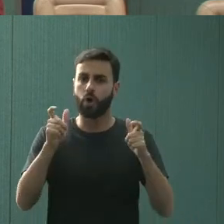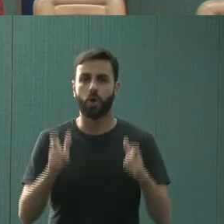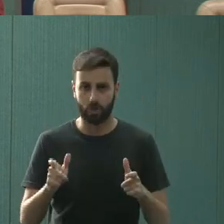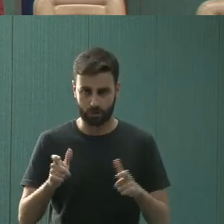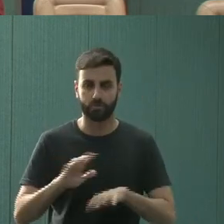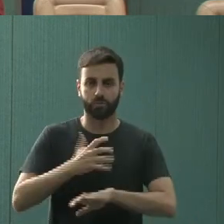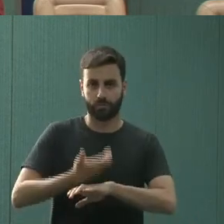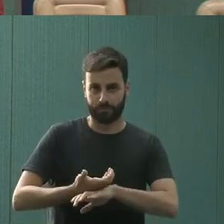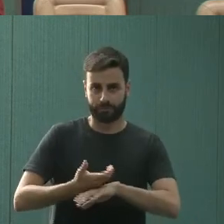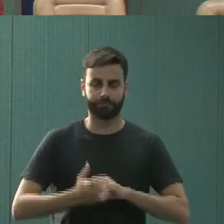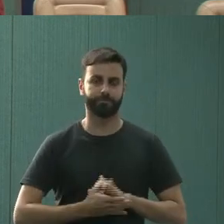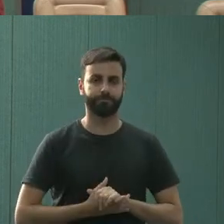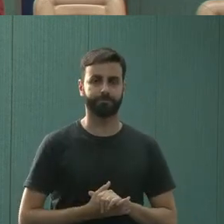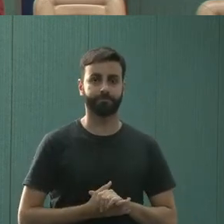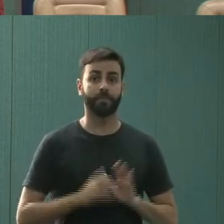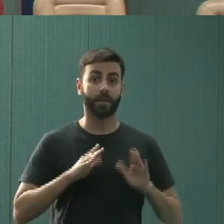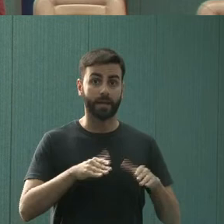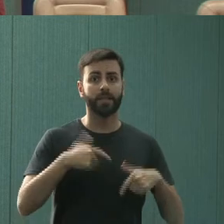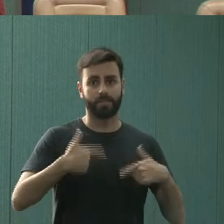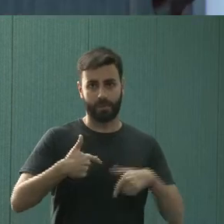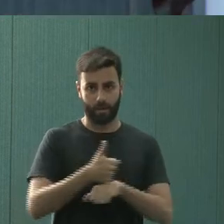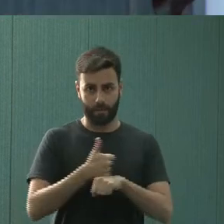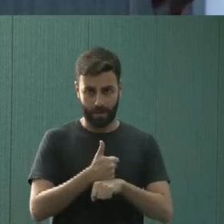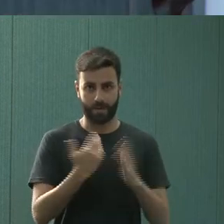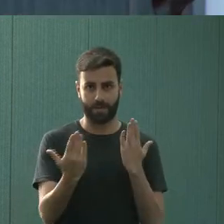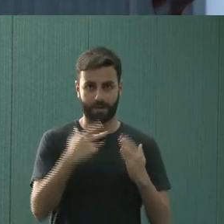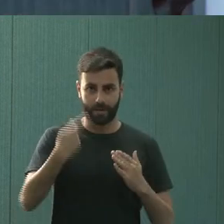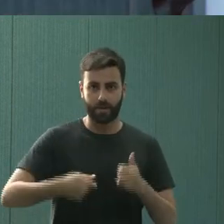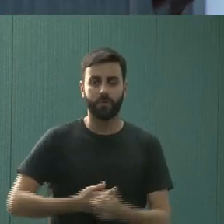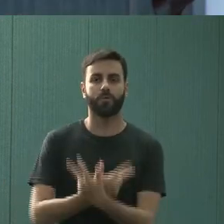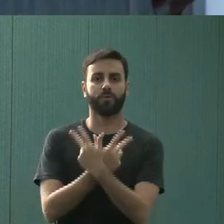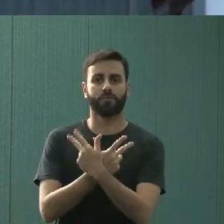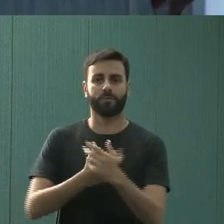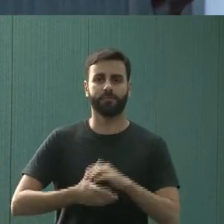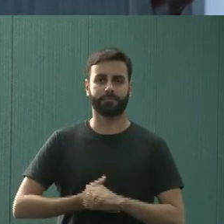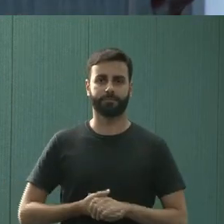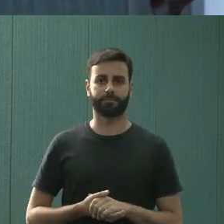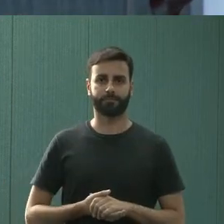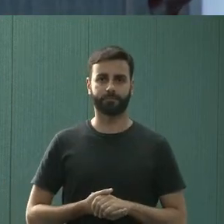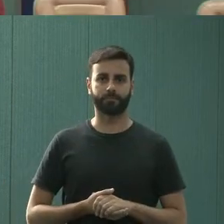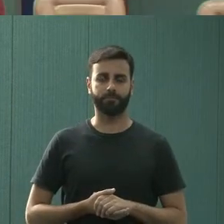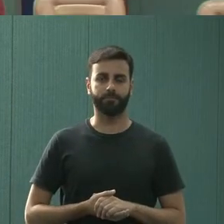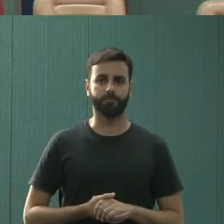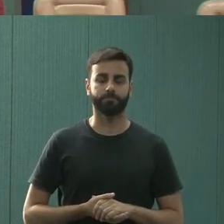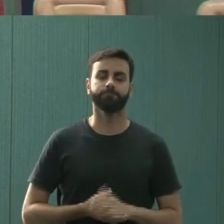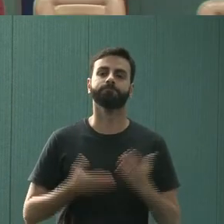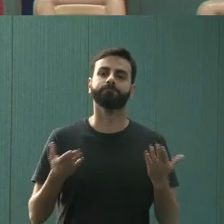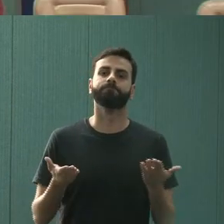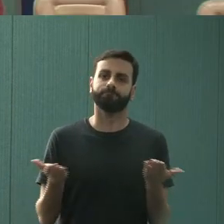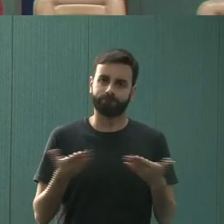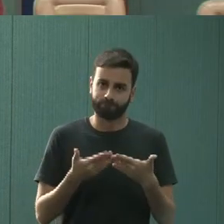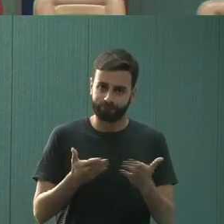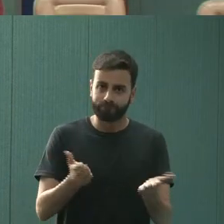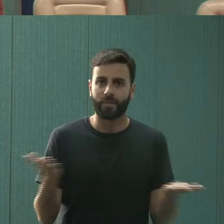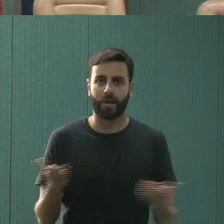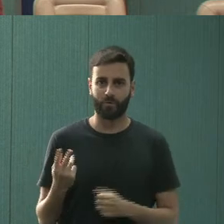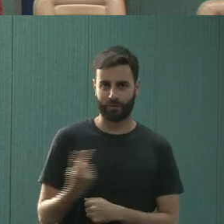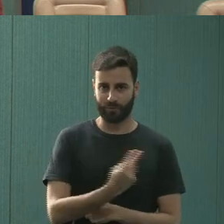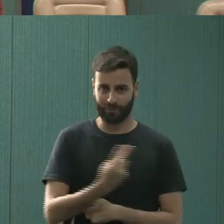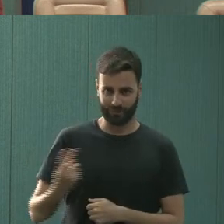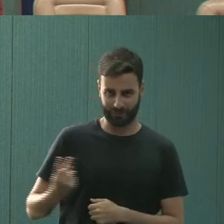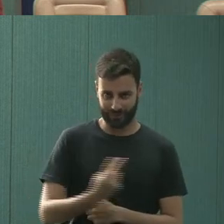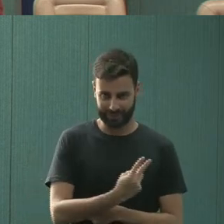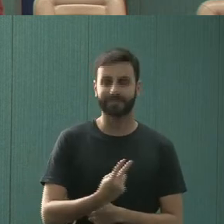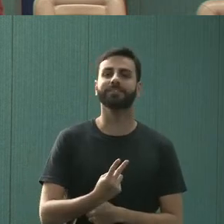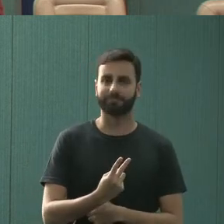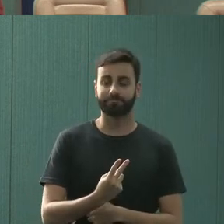Estadual do Rio de Janeiro. Atualmente é psicólogo aqui na Universidade Federal de Viçosa. Então, nós vamos passar a palavra, então,